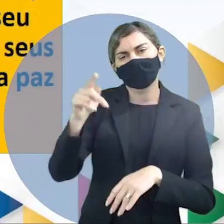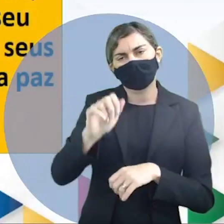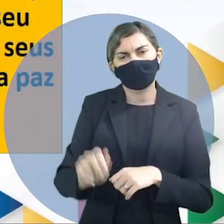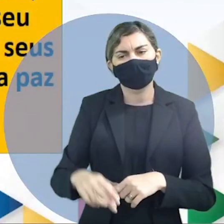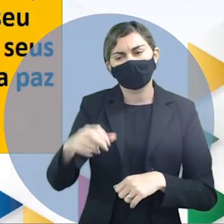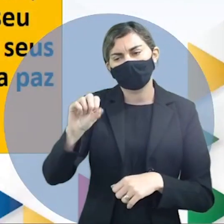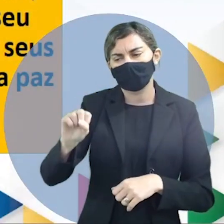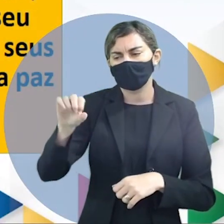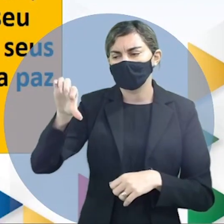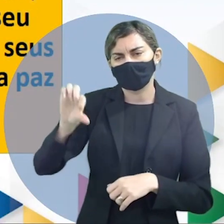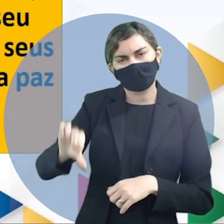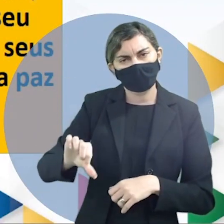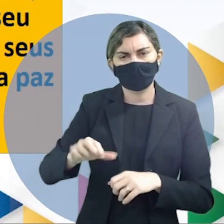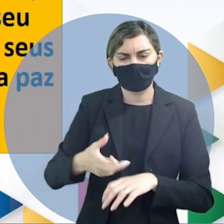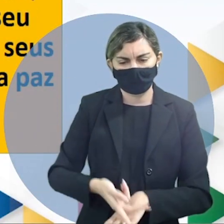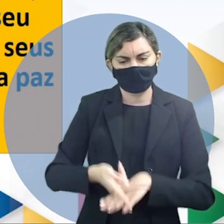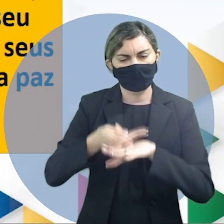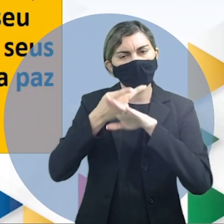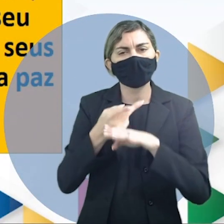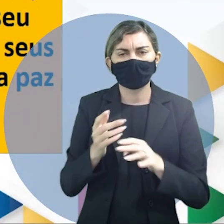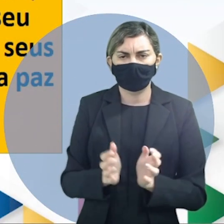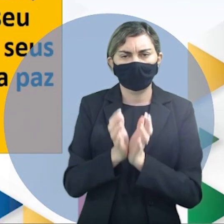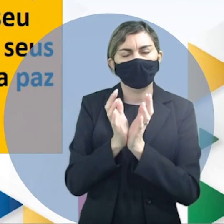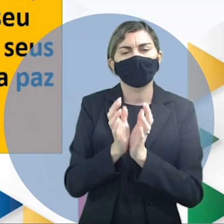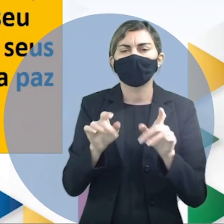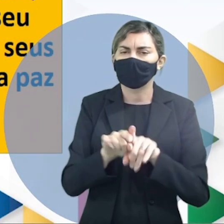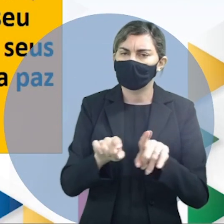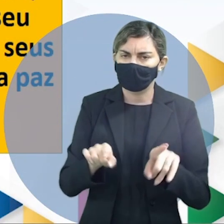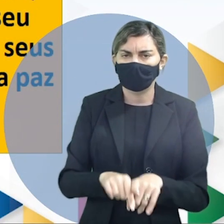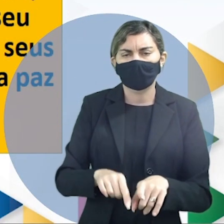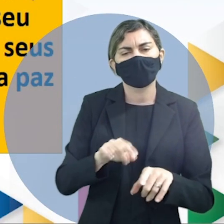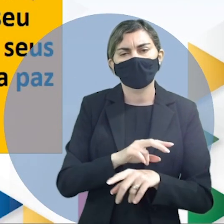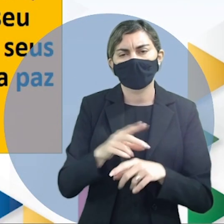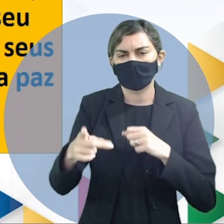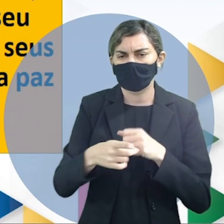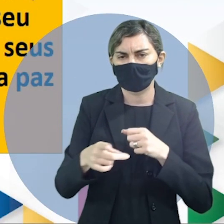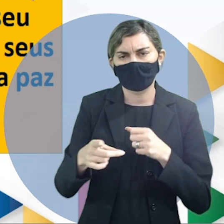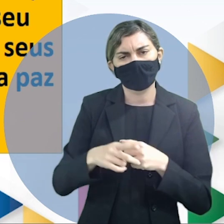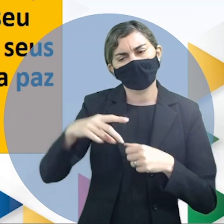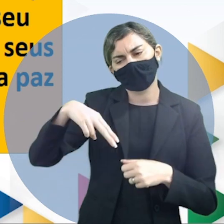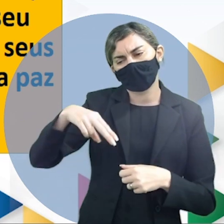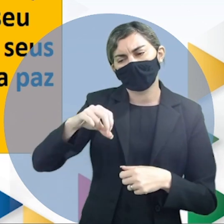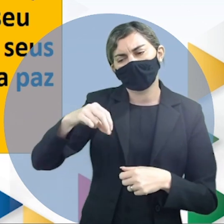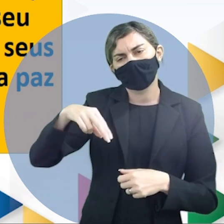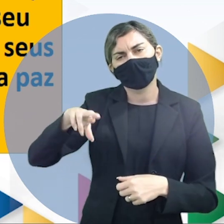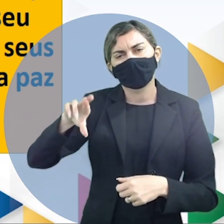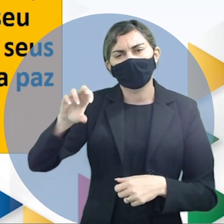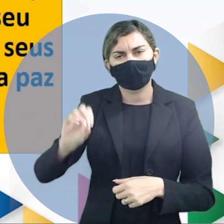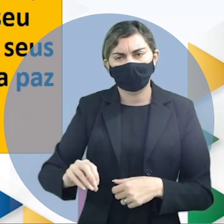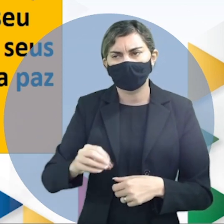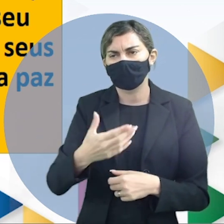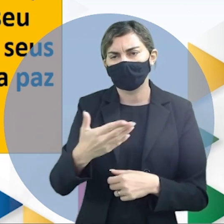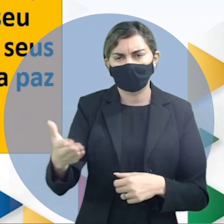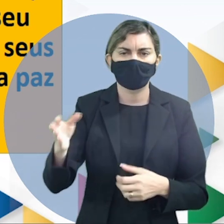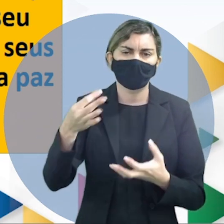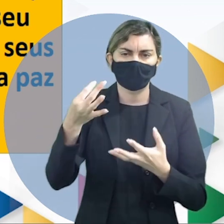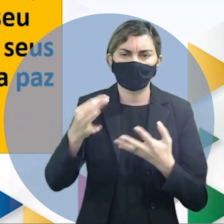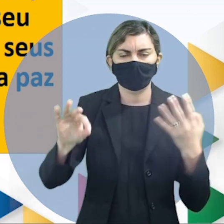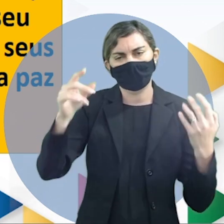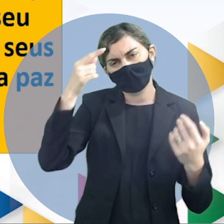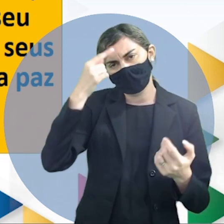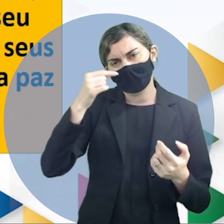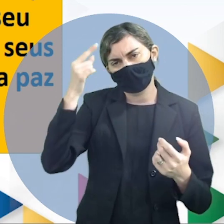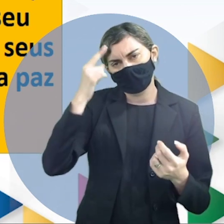89 recebeu o prêmio Nobel da Paz recebeu também o título de Doutor Honoris Causas conferido pela